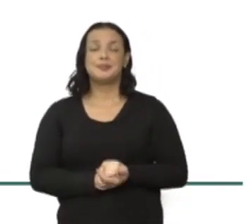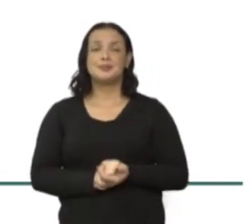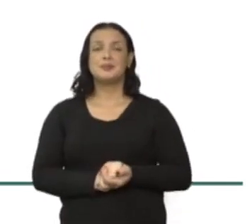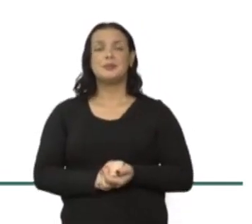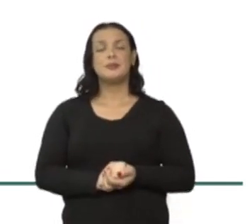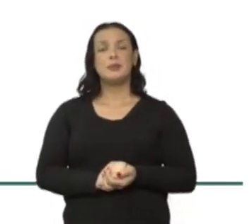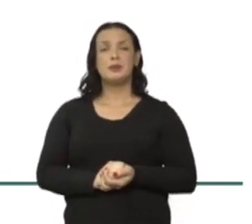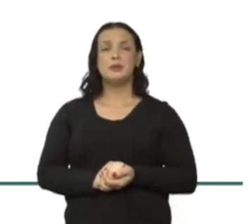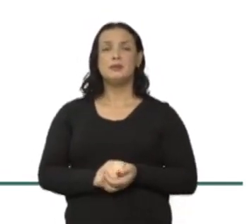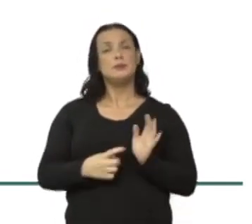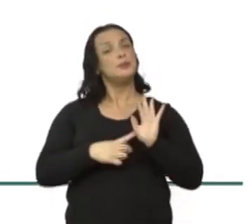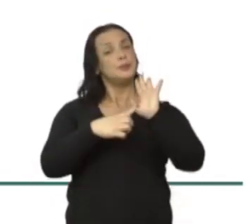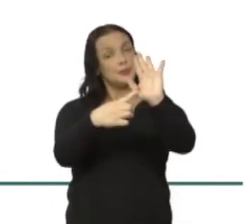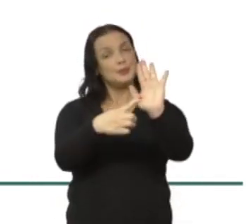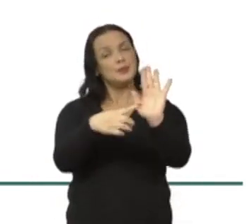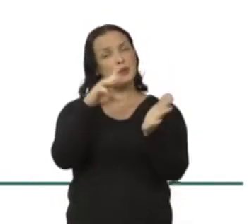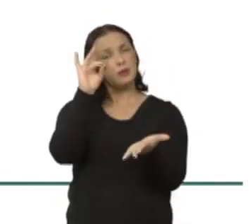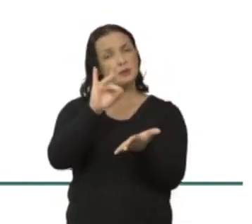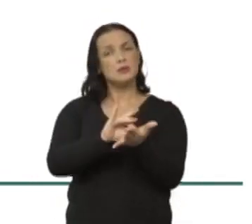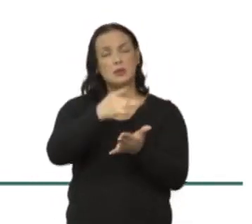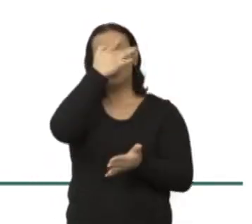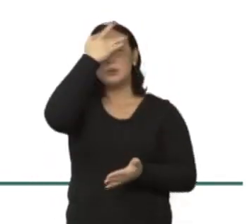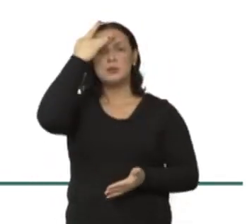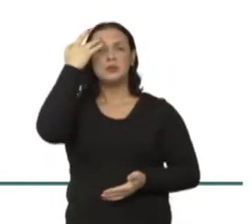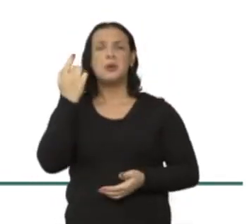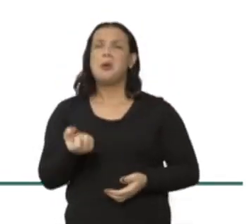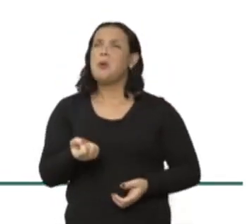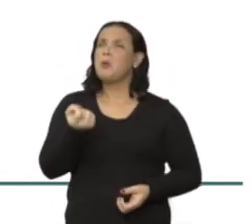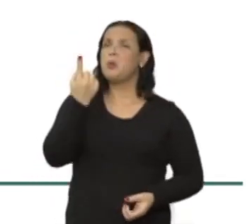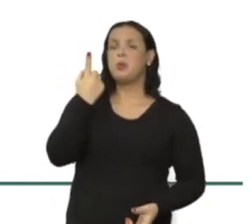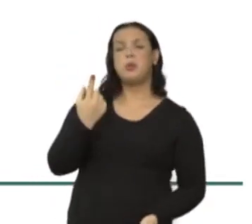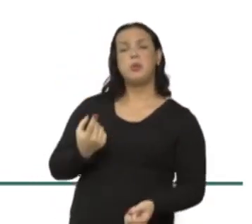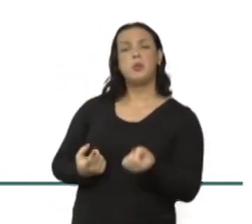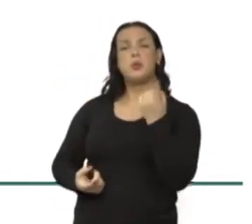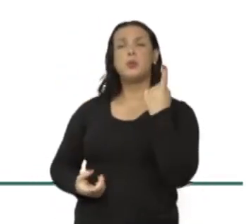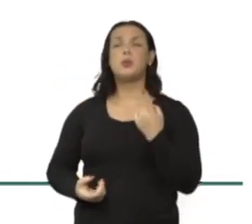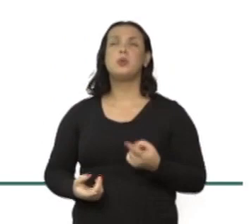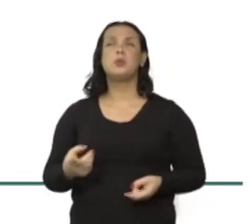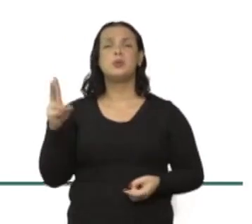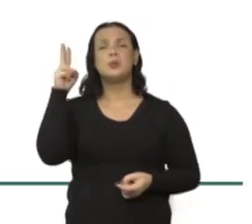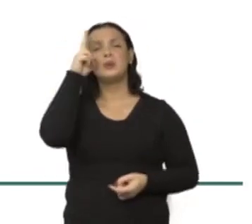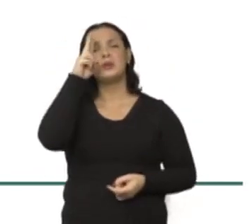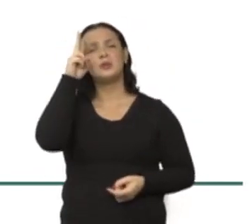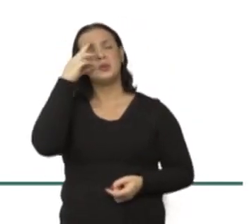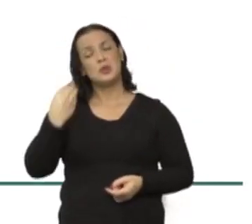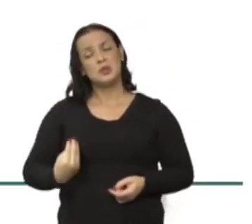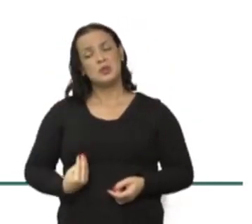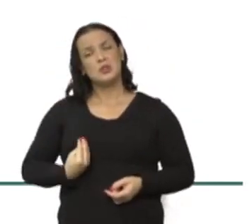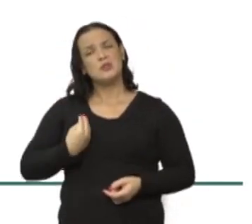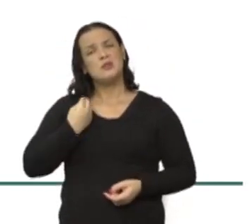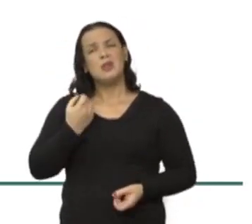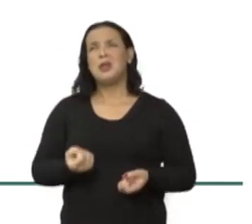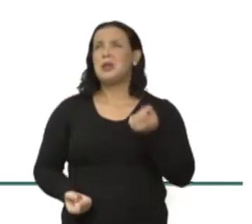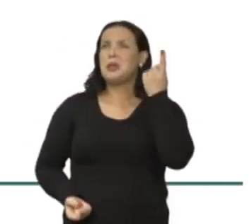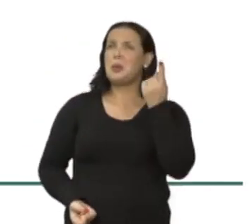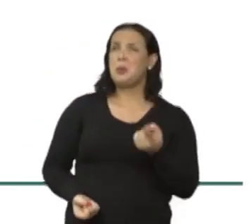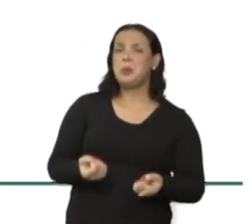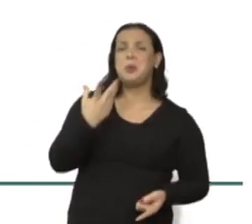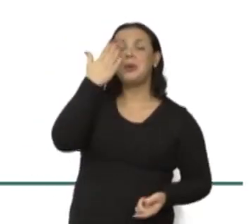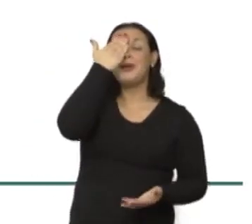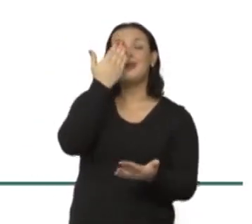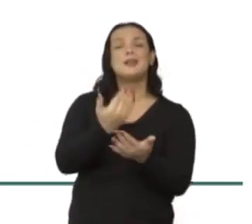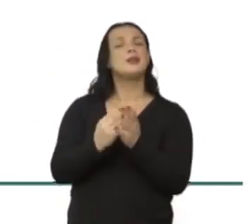Vamos trazer ali uma pessoa ou outra, essas histórias de exceção, para a gente poder acreditar que está tudo